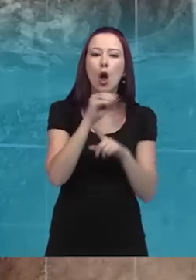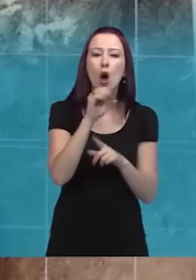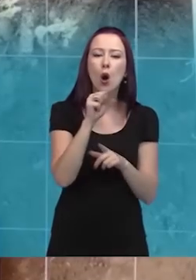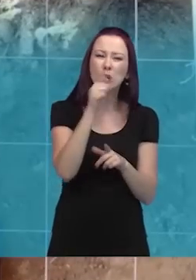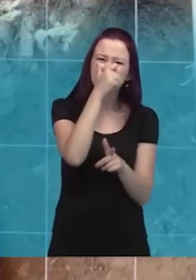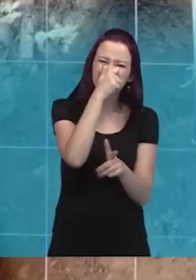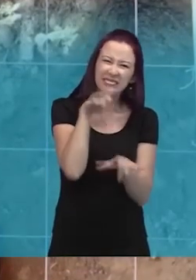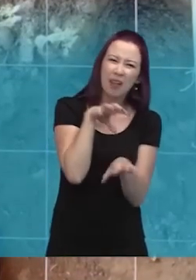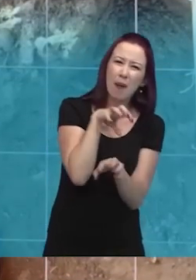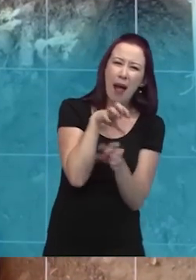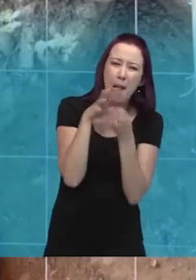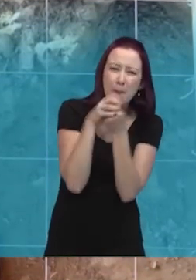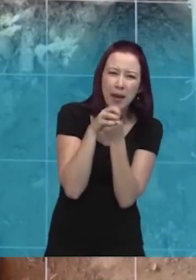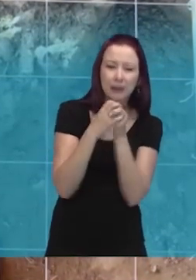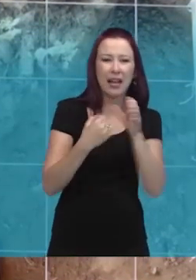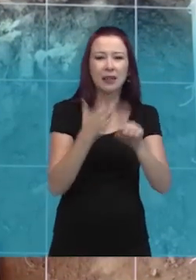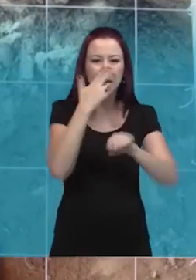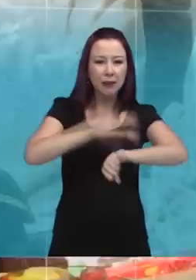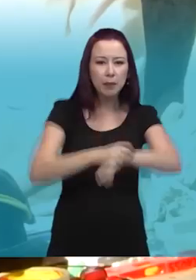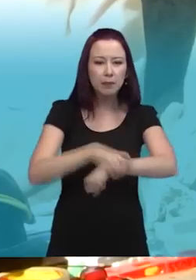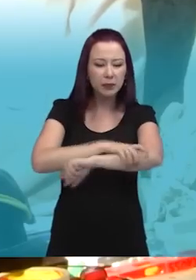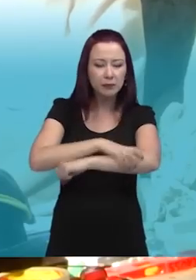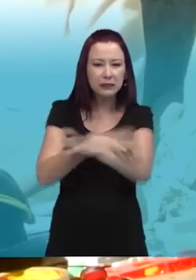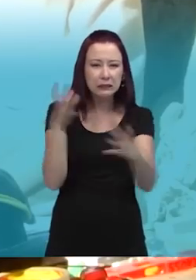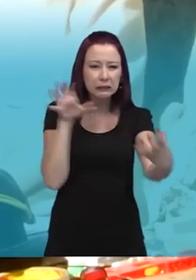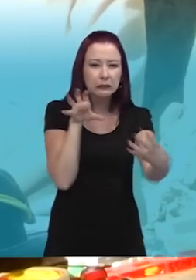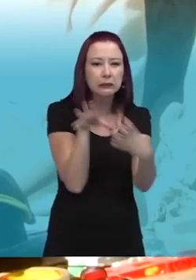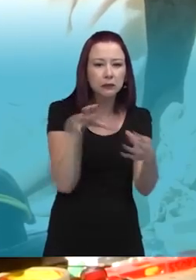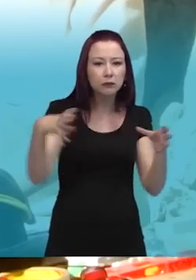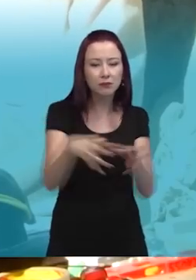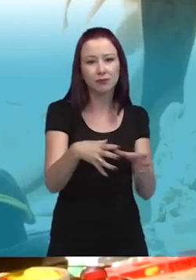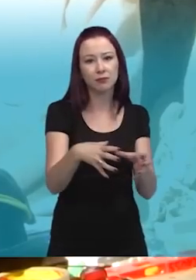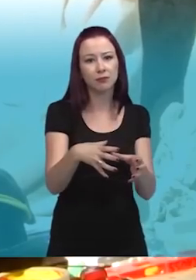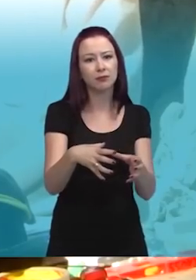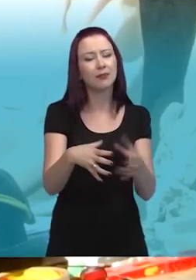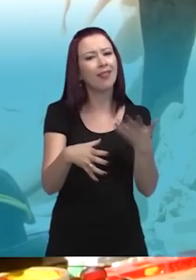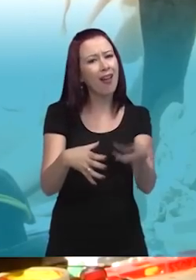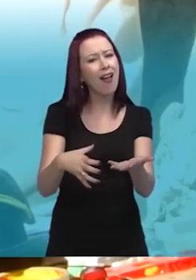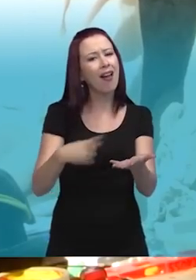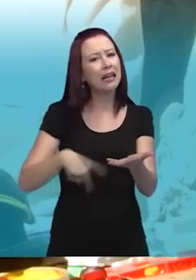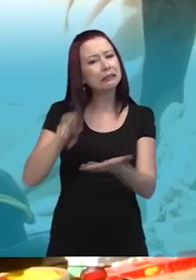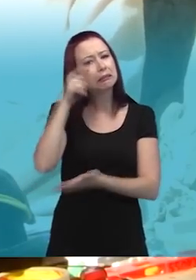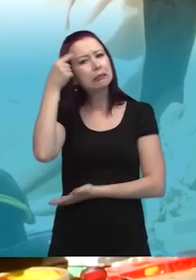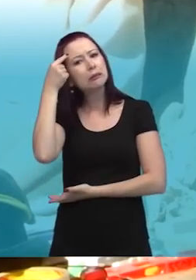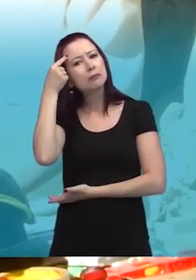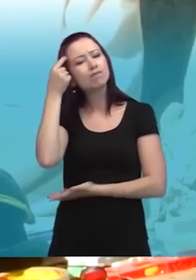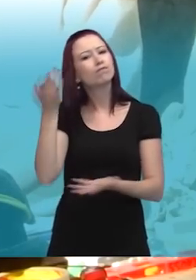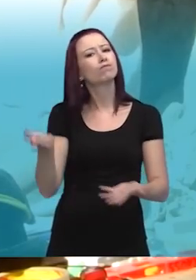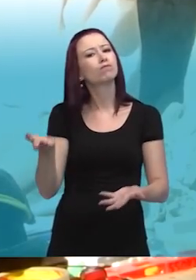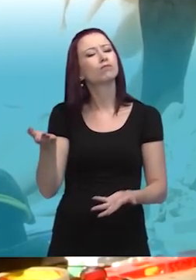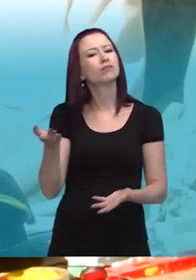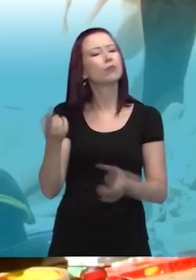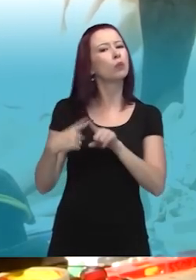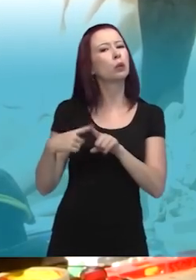covas. Eles fragmentavam os ossos longos antes de enterrar para fazer caber na cova. E essa mudança traz perguntas. Por quê?